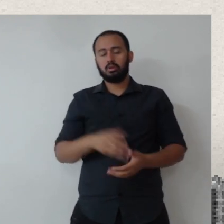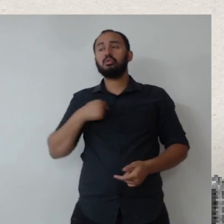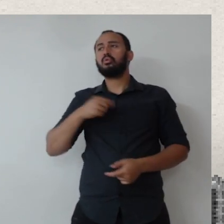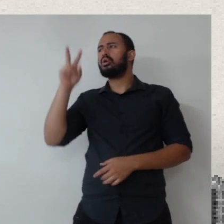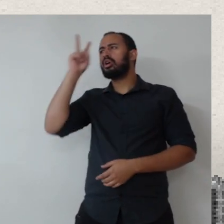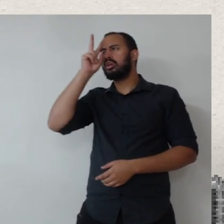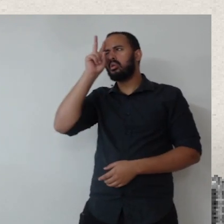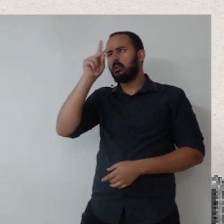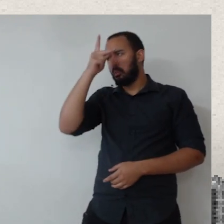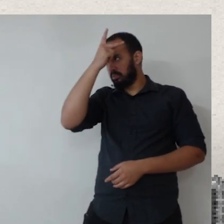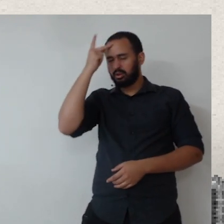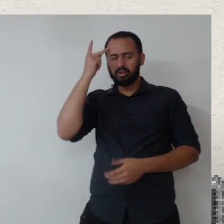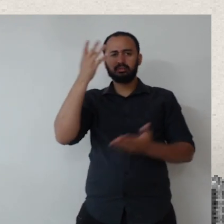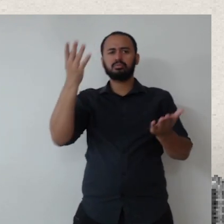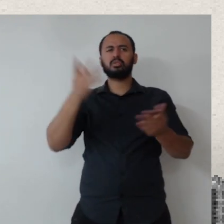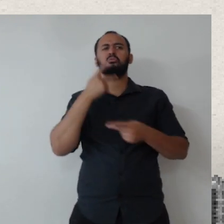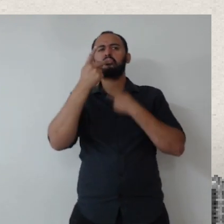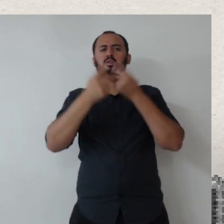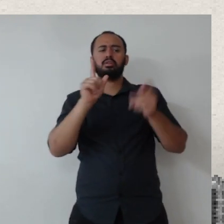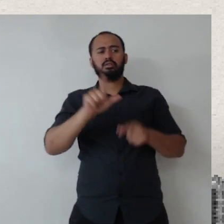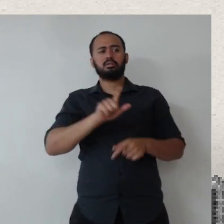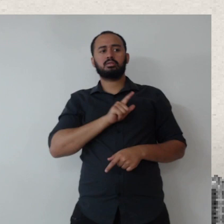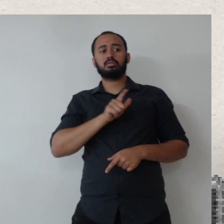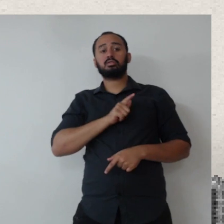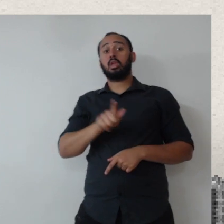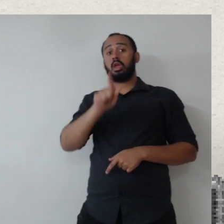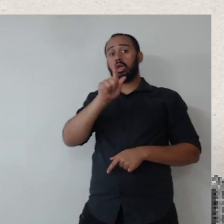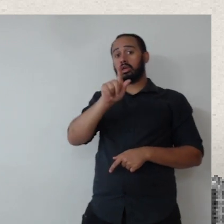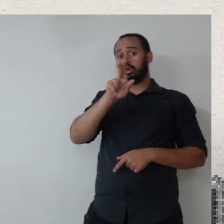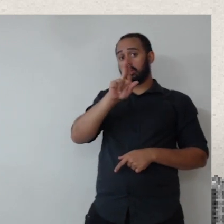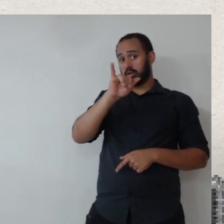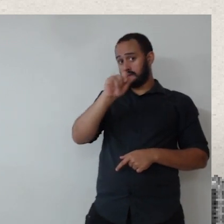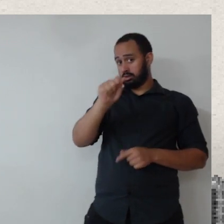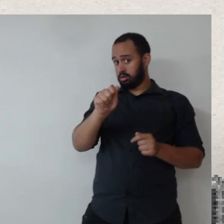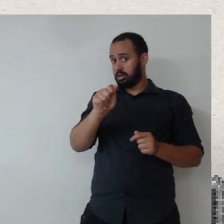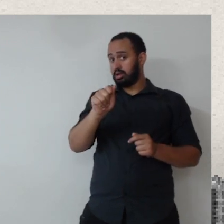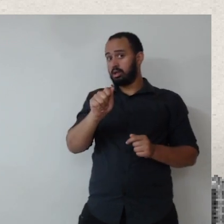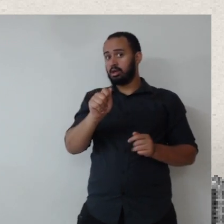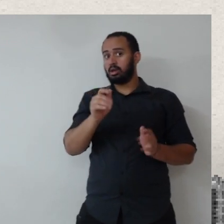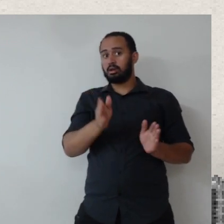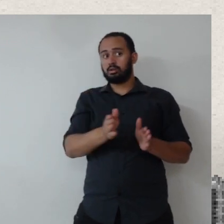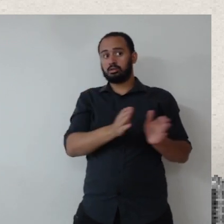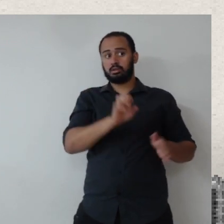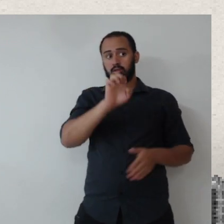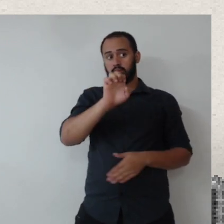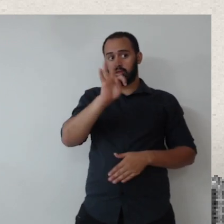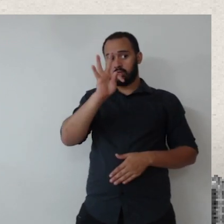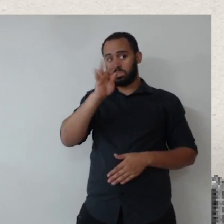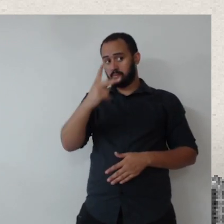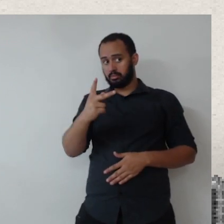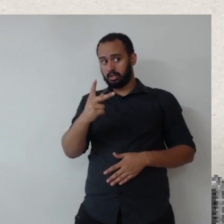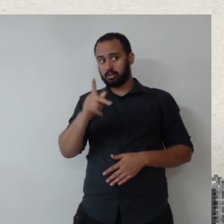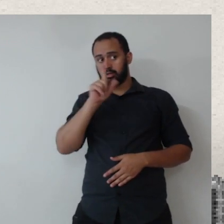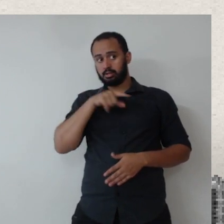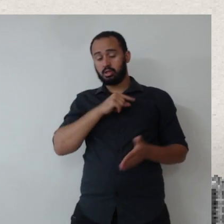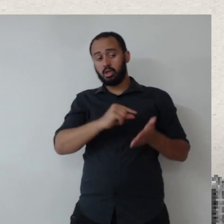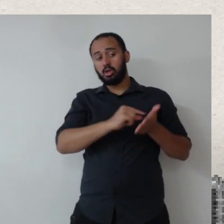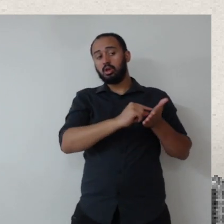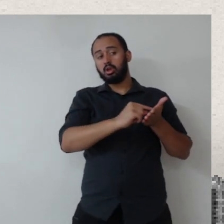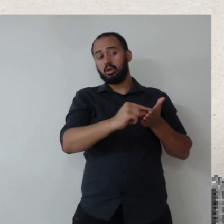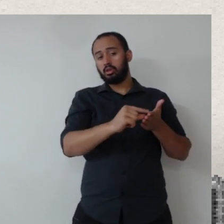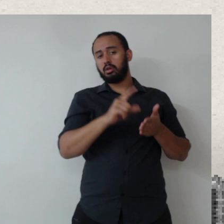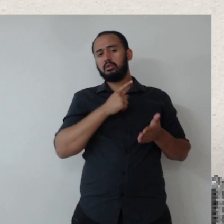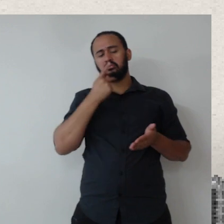Eu só queria lembrar o pessoal que falou que a gente tem o guia, nosso guia de elaboração do ETP e lá no item 3 que